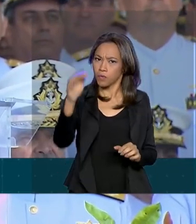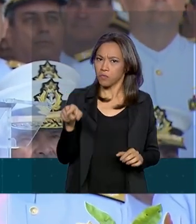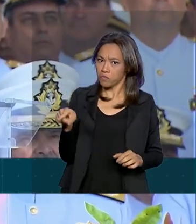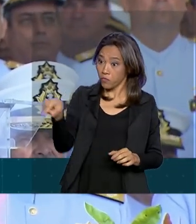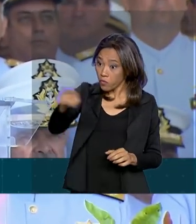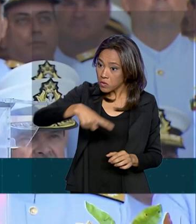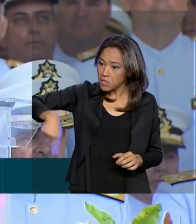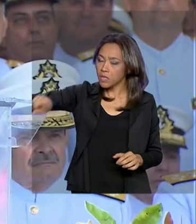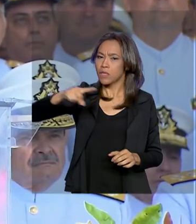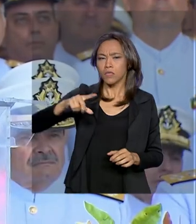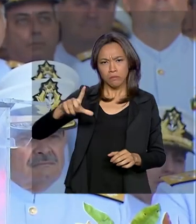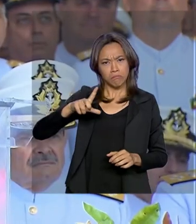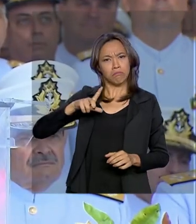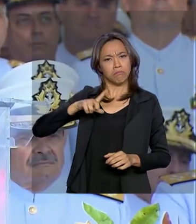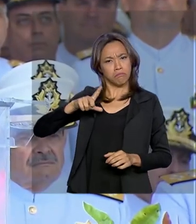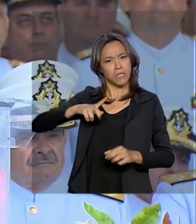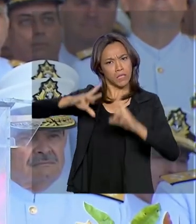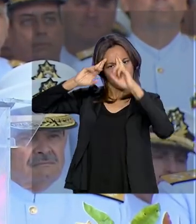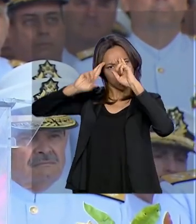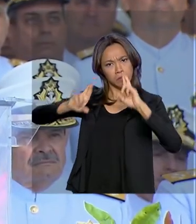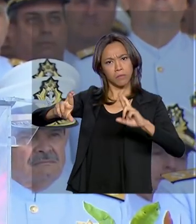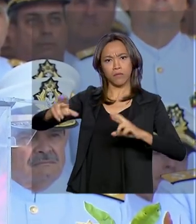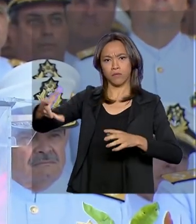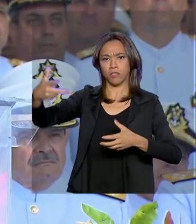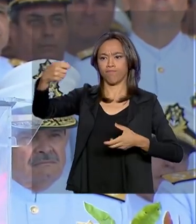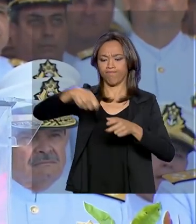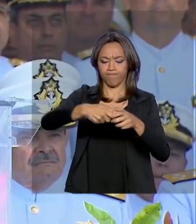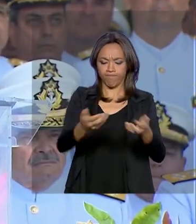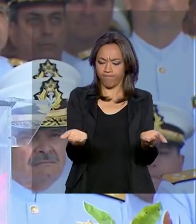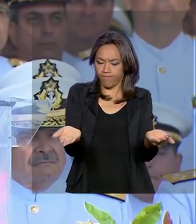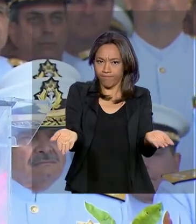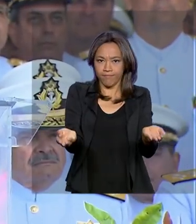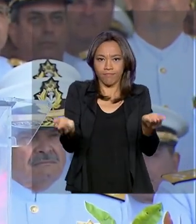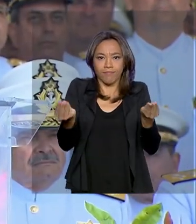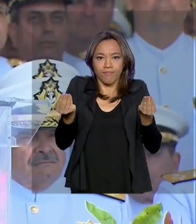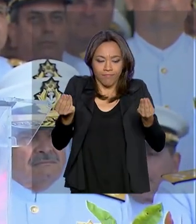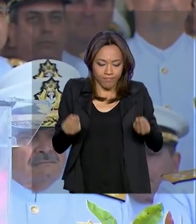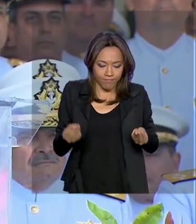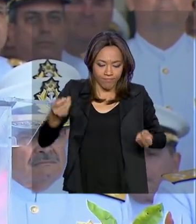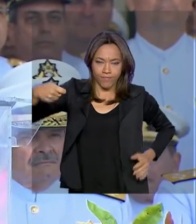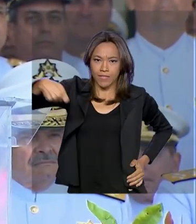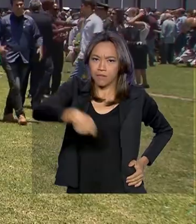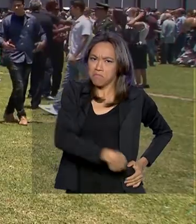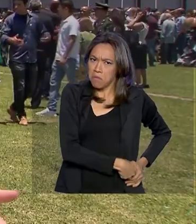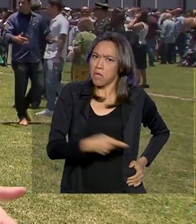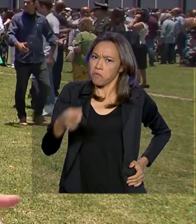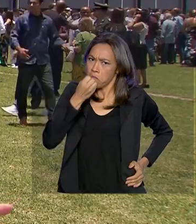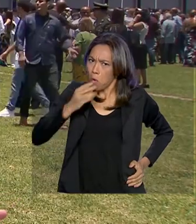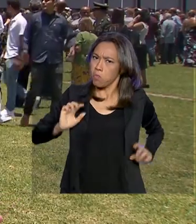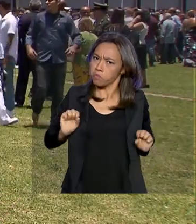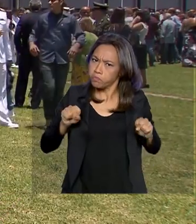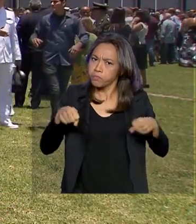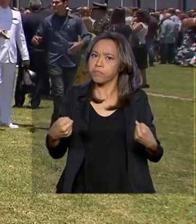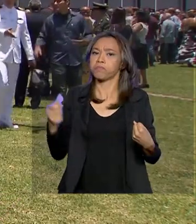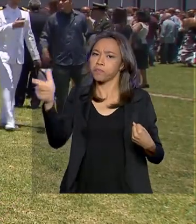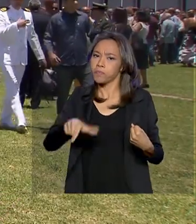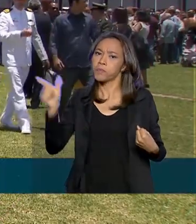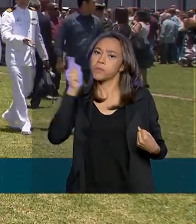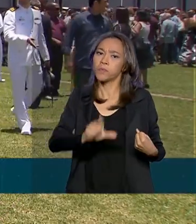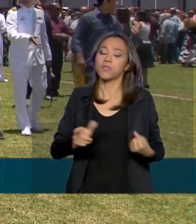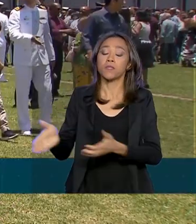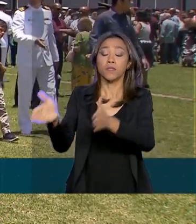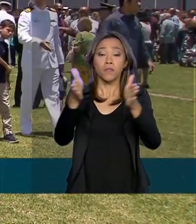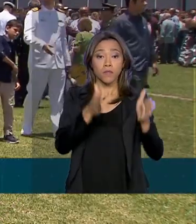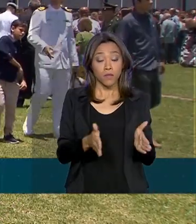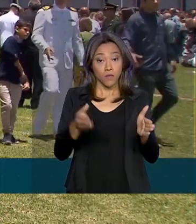dignos de empunhar essa espada, pois a conquistaram com dedicação e empenho. Antes de assumir impostos de comando na